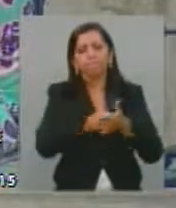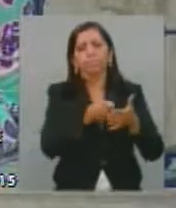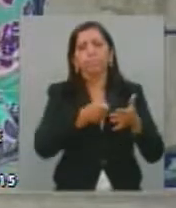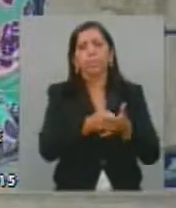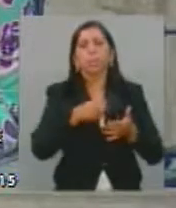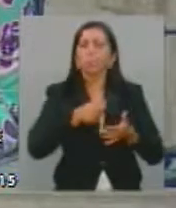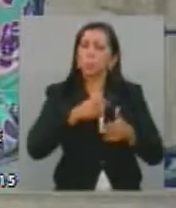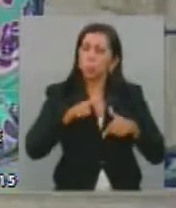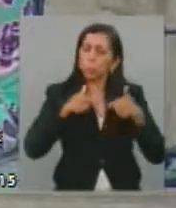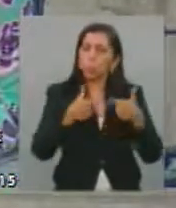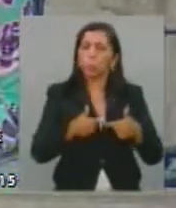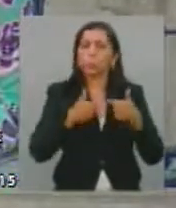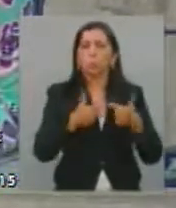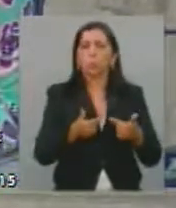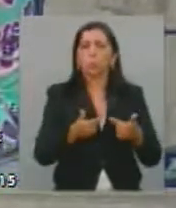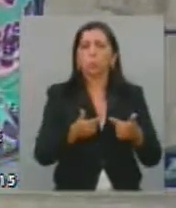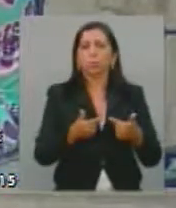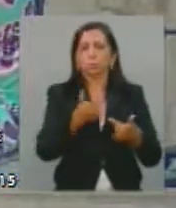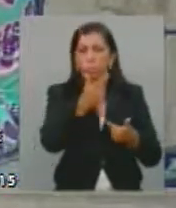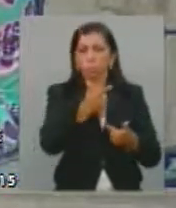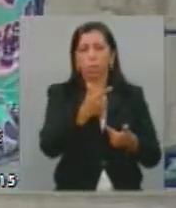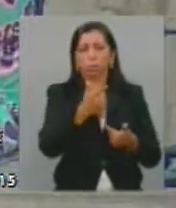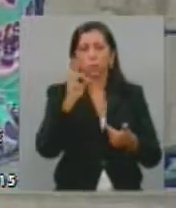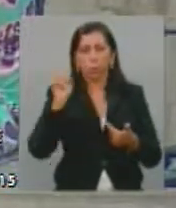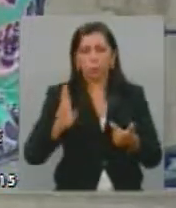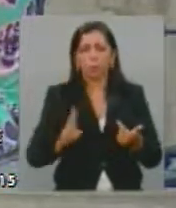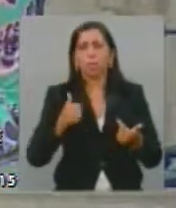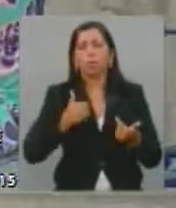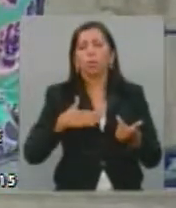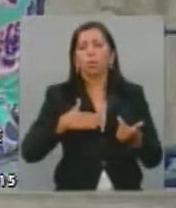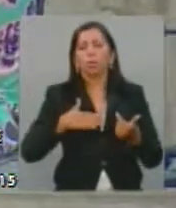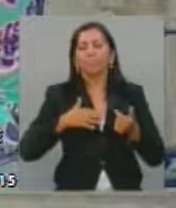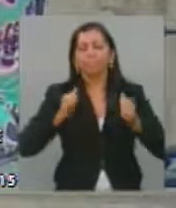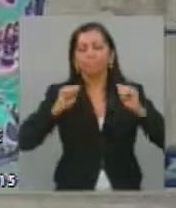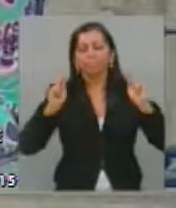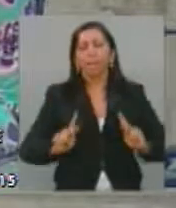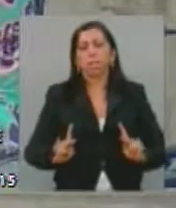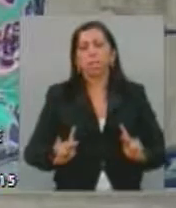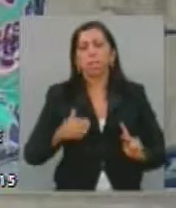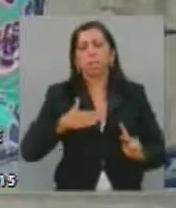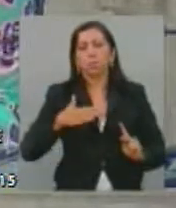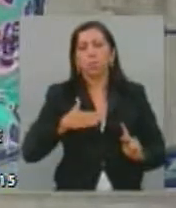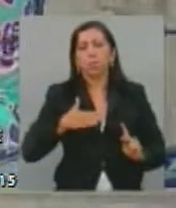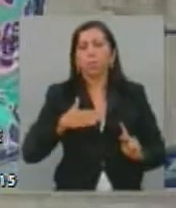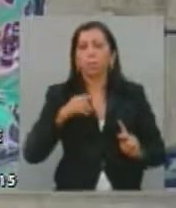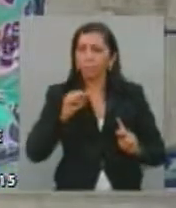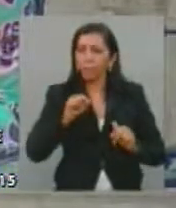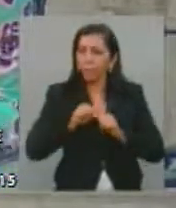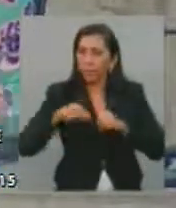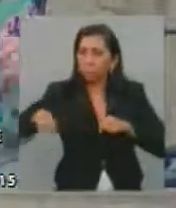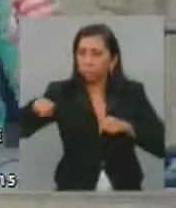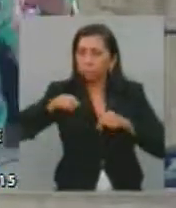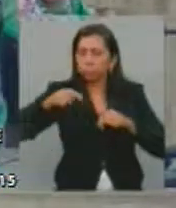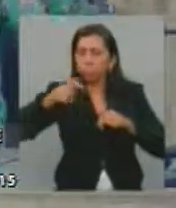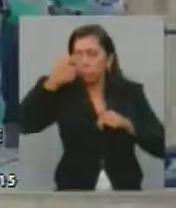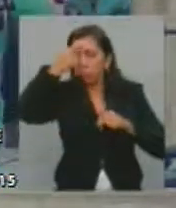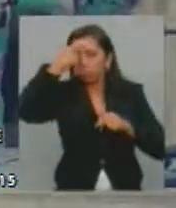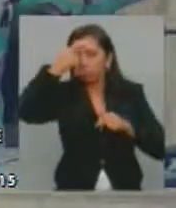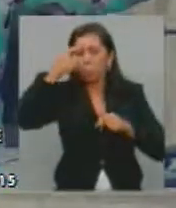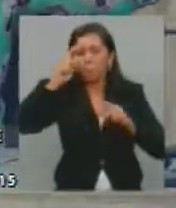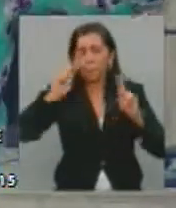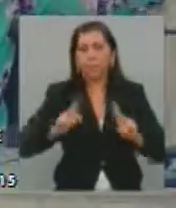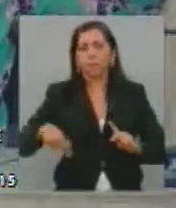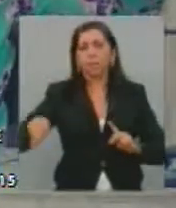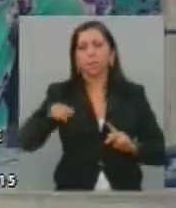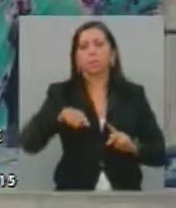eu luto, deputado Renato Roseno, por uma cultura de paz. Eu acho que somente uma cultura de paz em